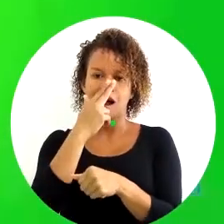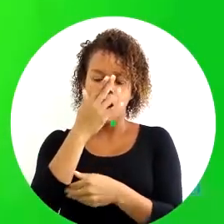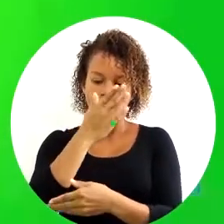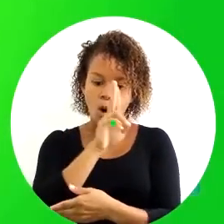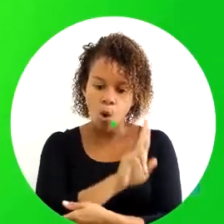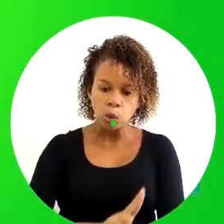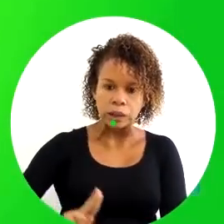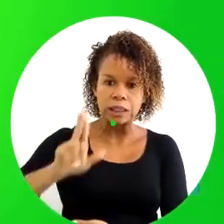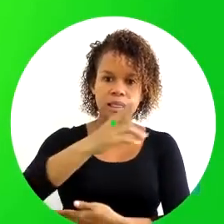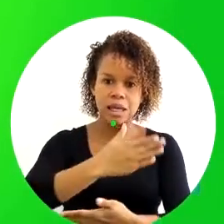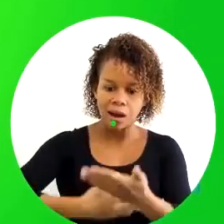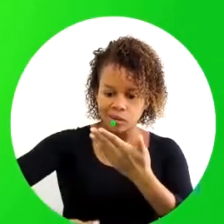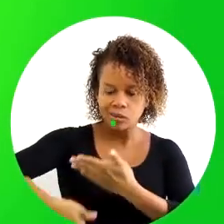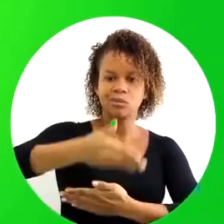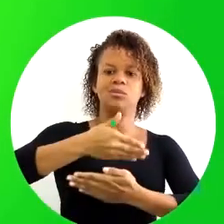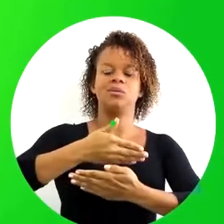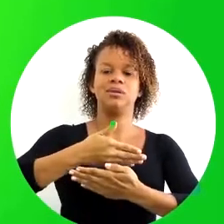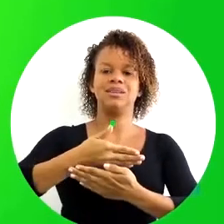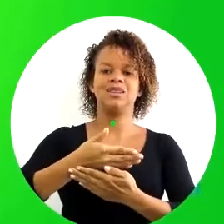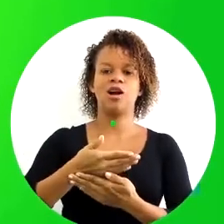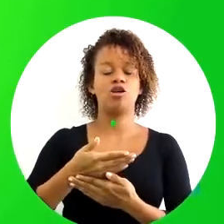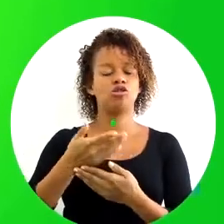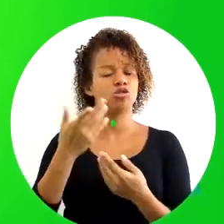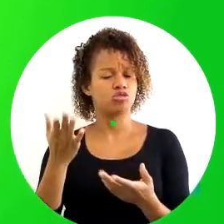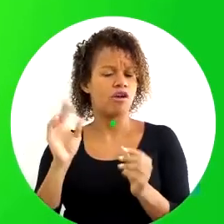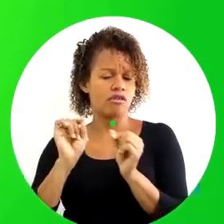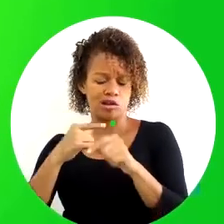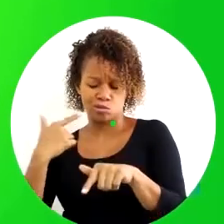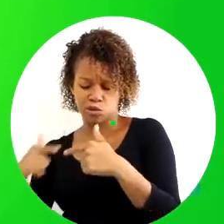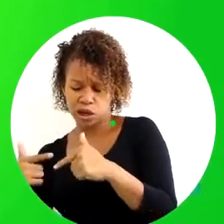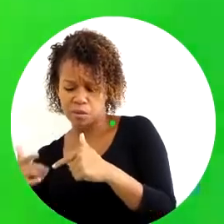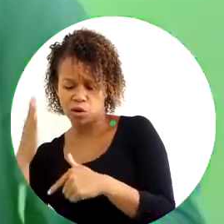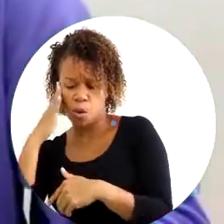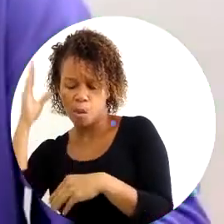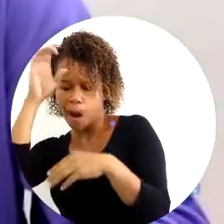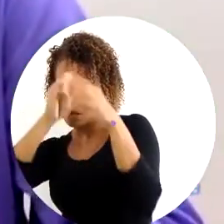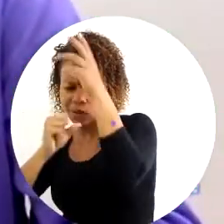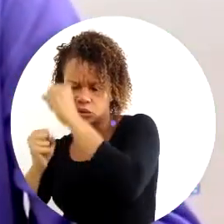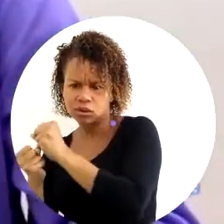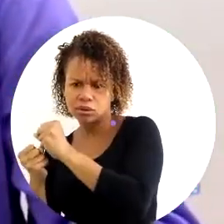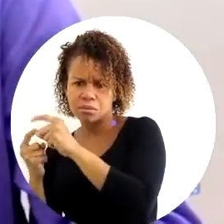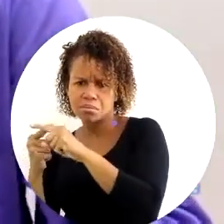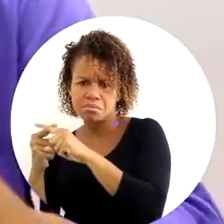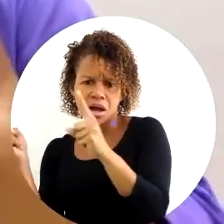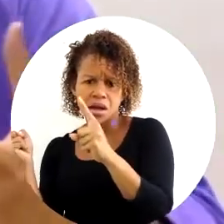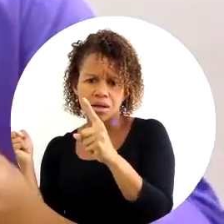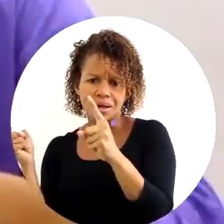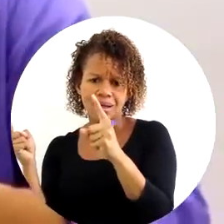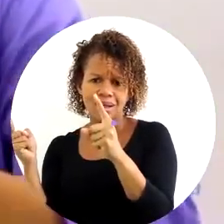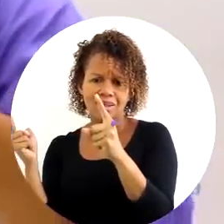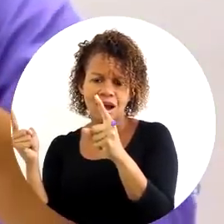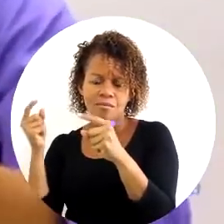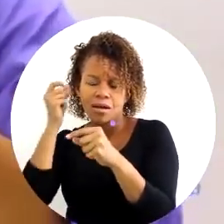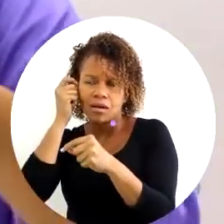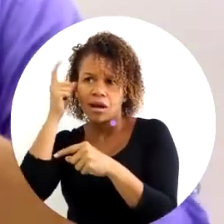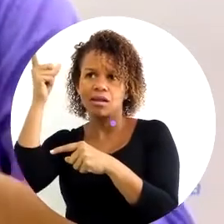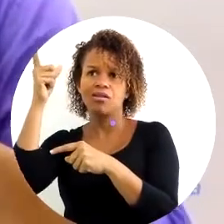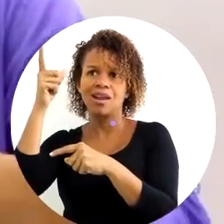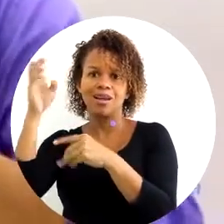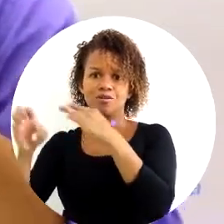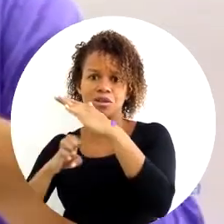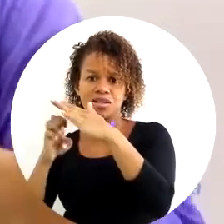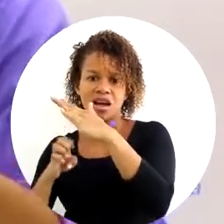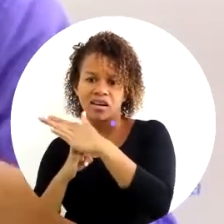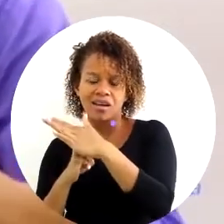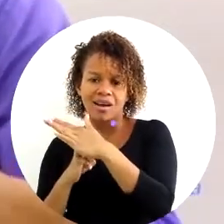o da reciclagem. Eu já faço o meu trabalho do modo que eu sei, como eu aprendi, mas a minha atividade